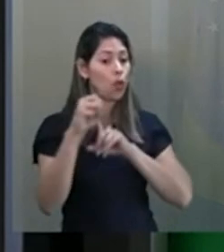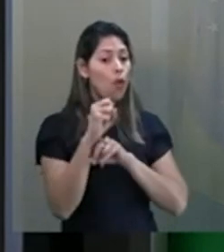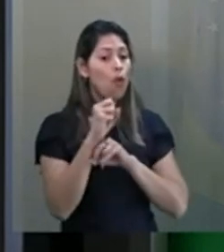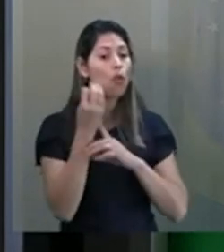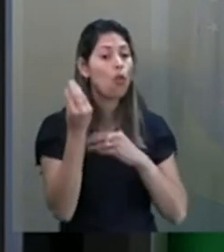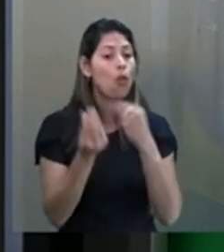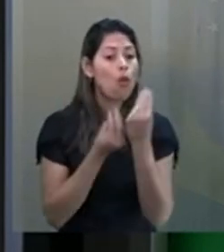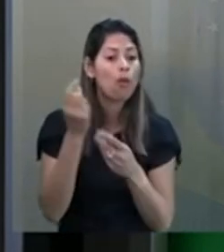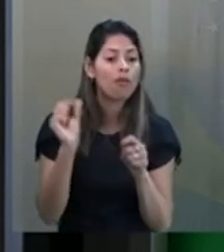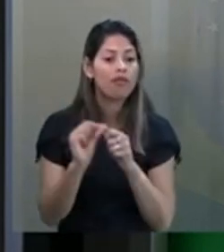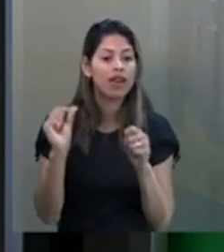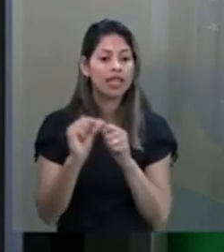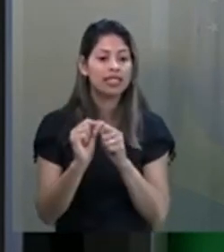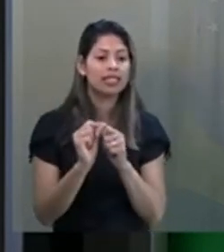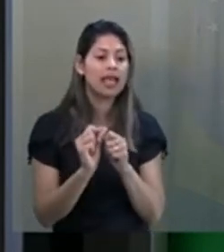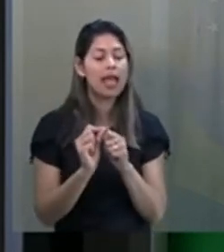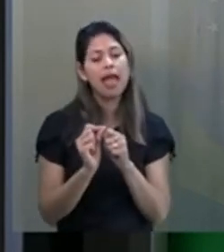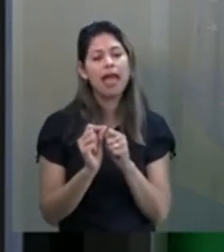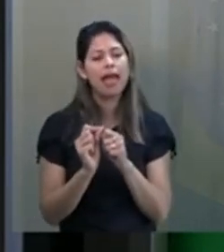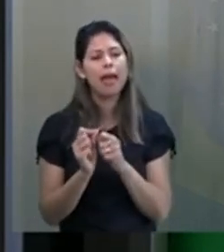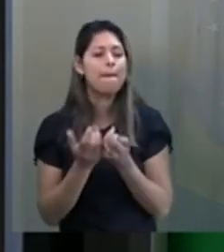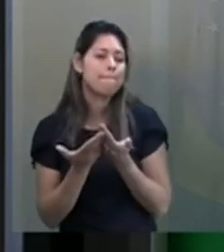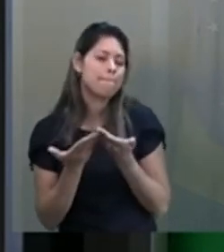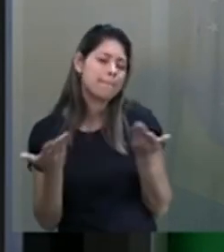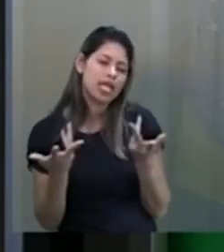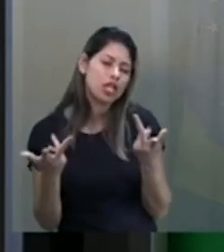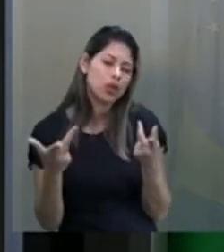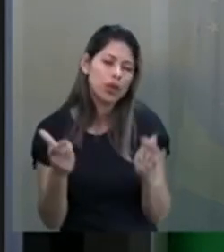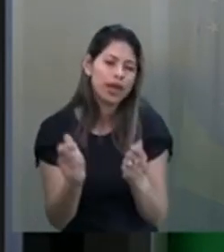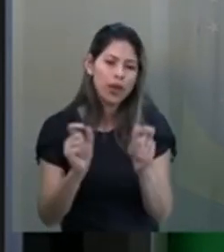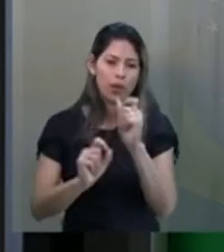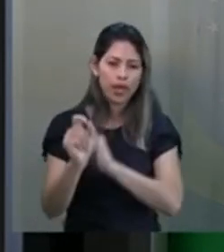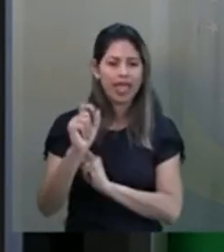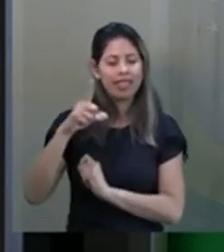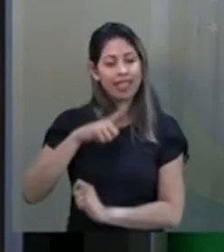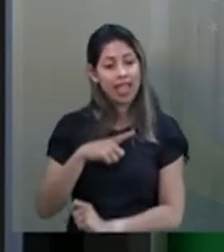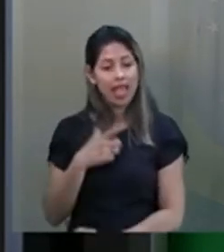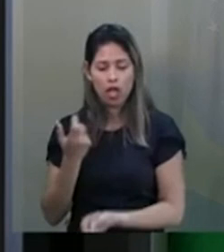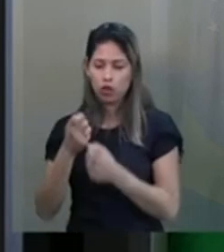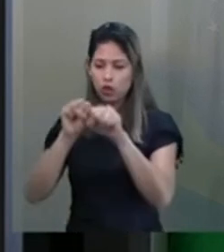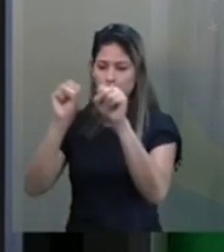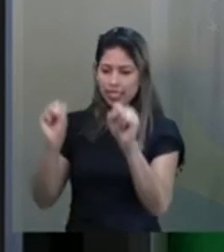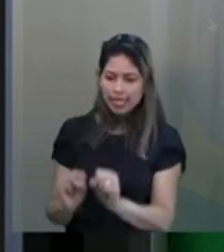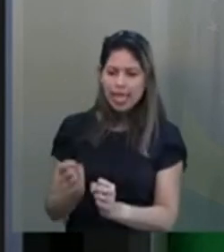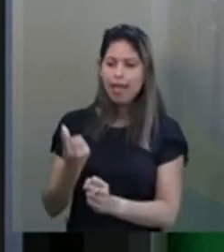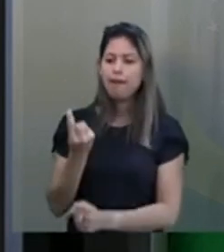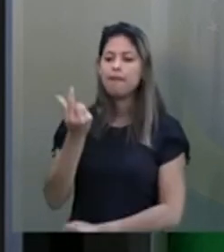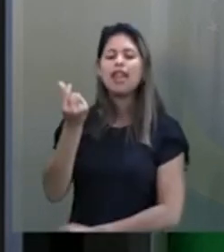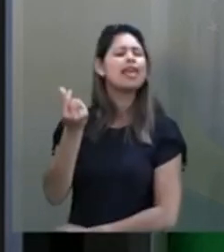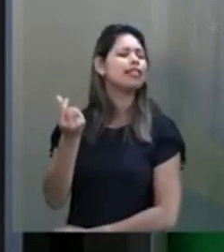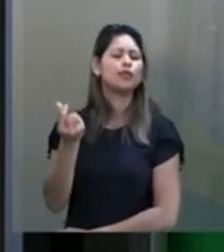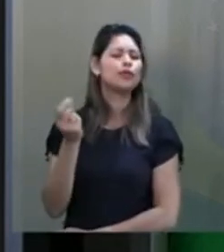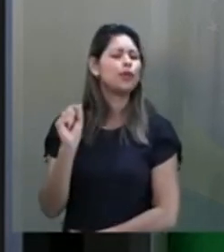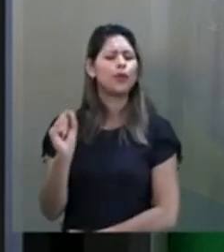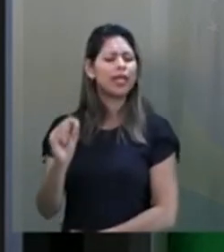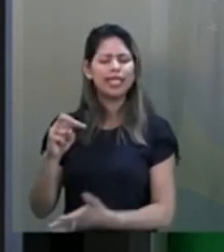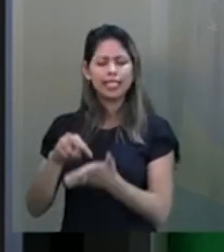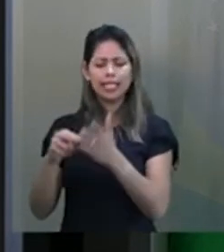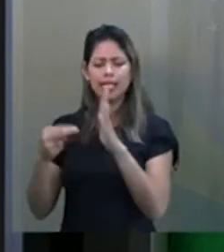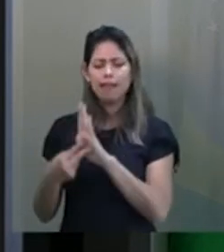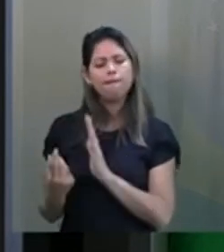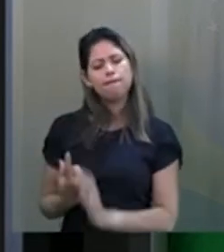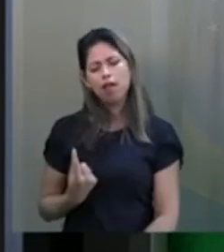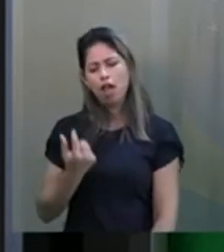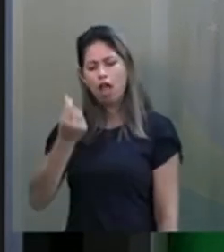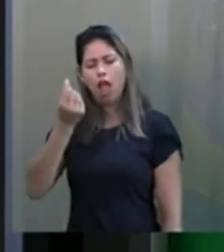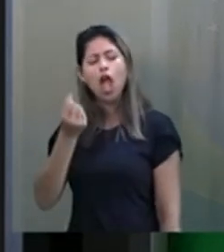a estatização dos meios de produção. A abolição do sistema de preço. O é o sistema de preço? O que é preço? Preço é o quanto